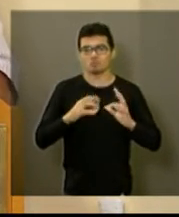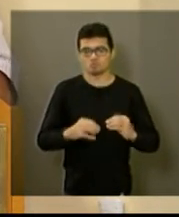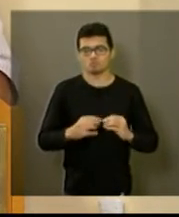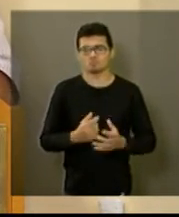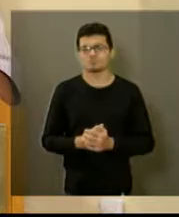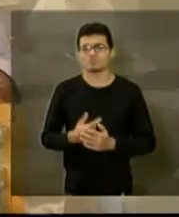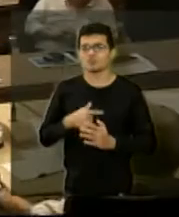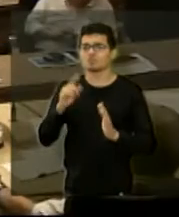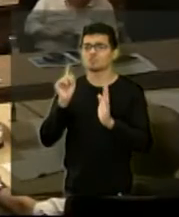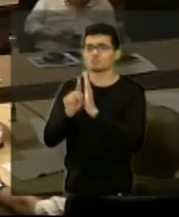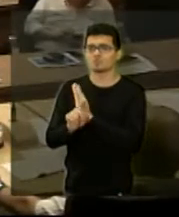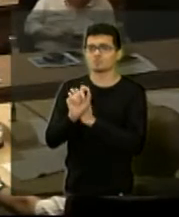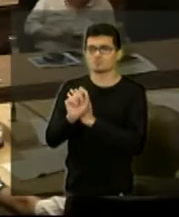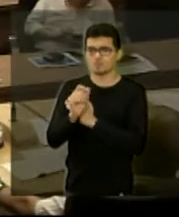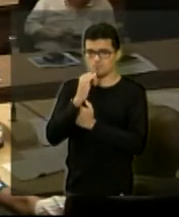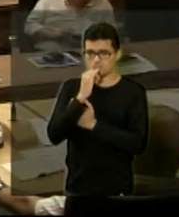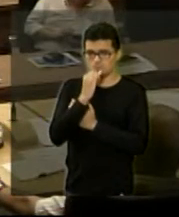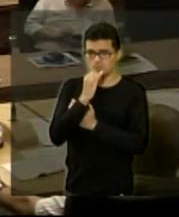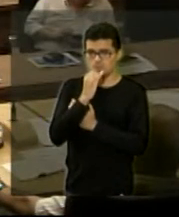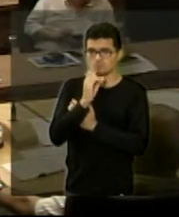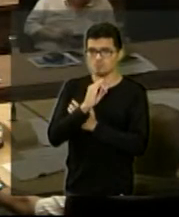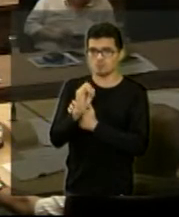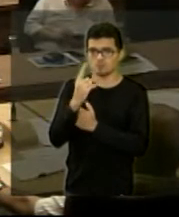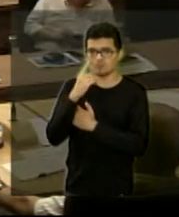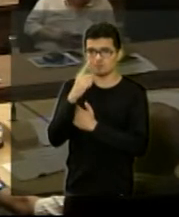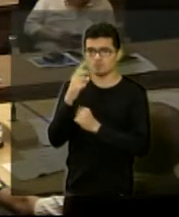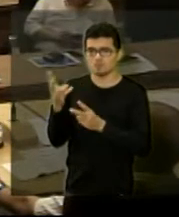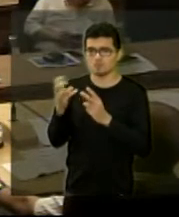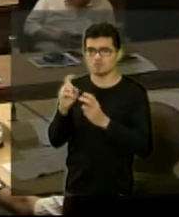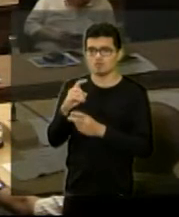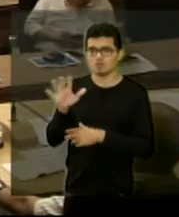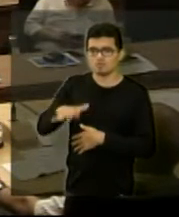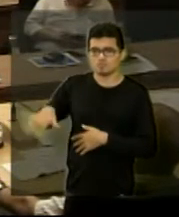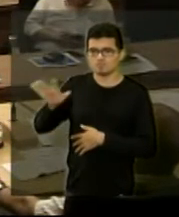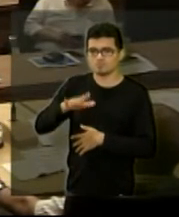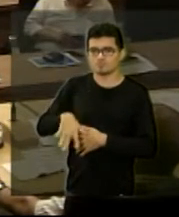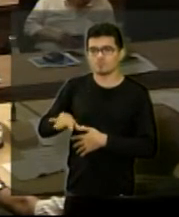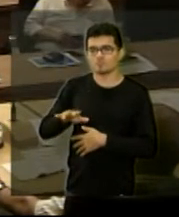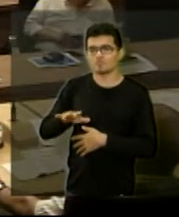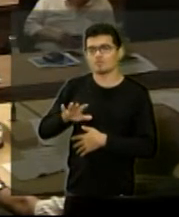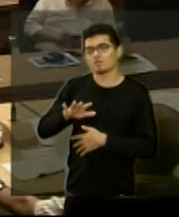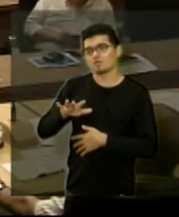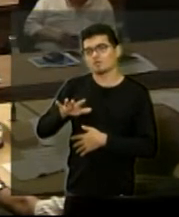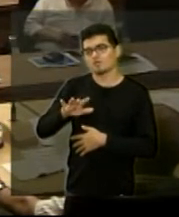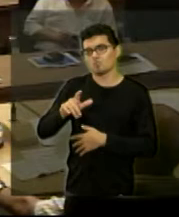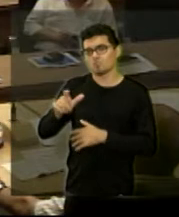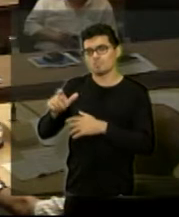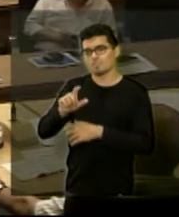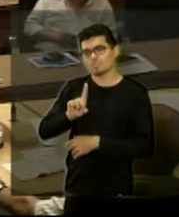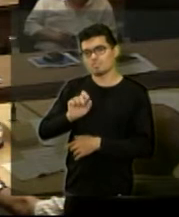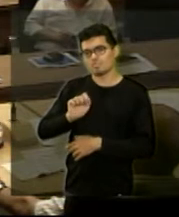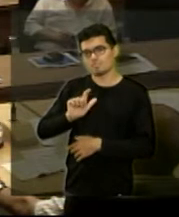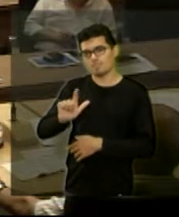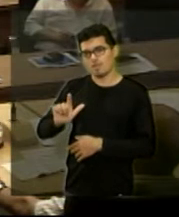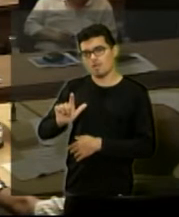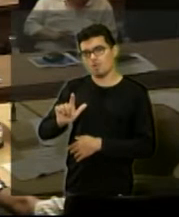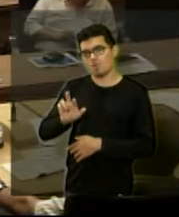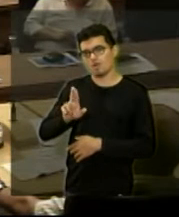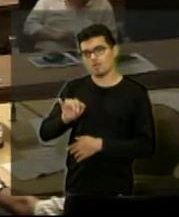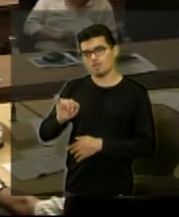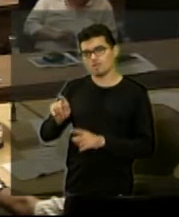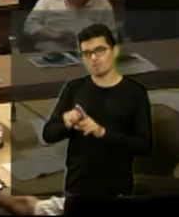faço a pergunta, Piro, que se você pegar lá no Jardim Iada ou Del Rey, Avenida dos